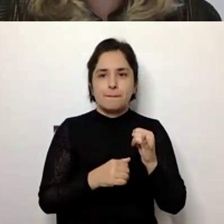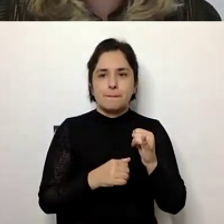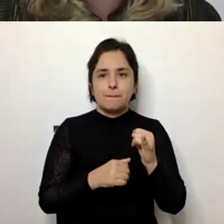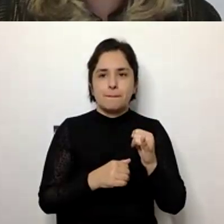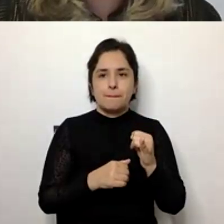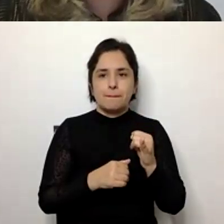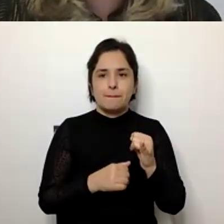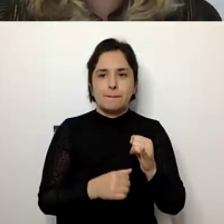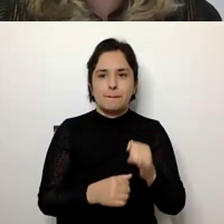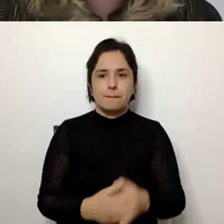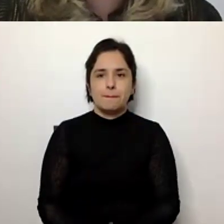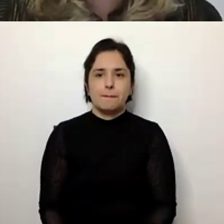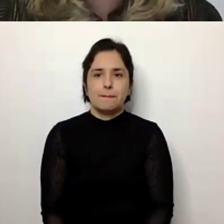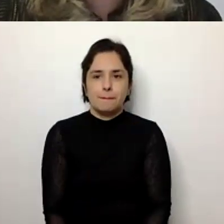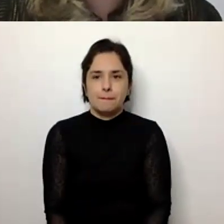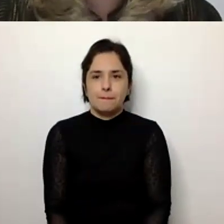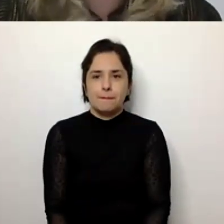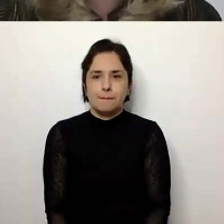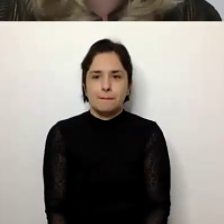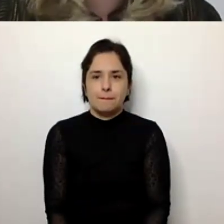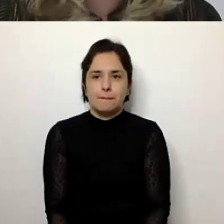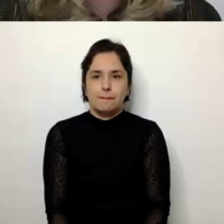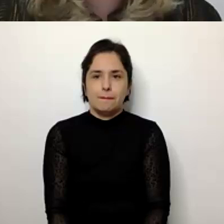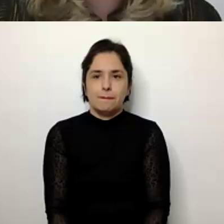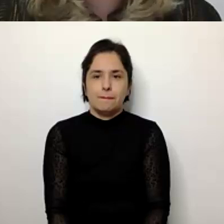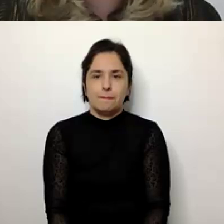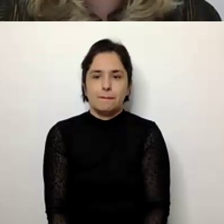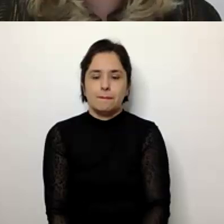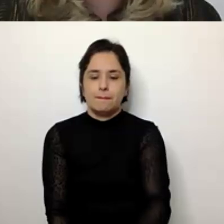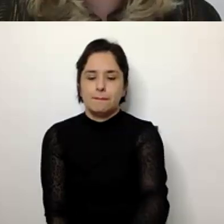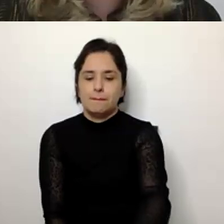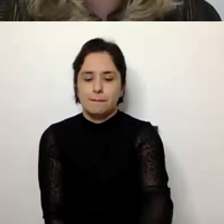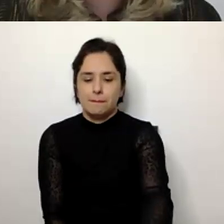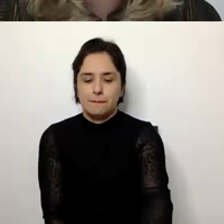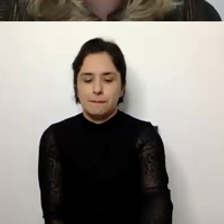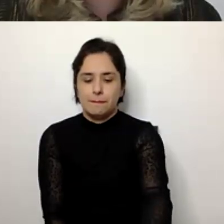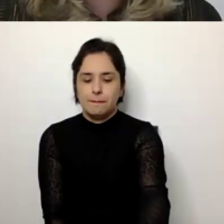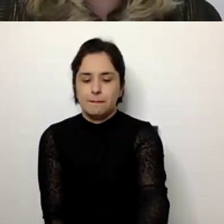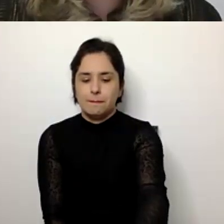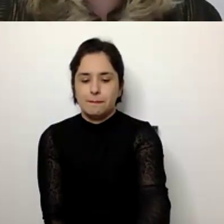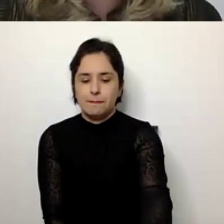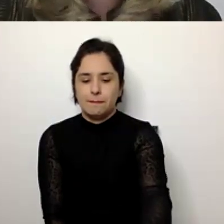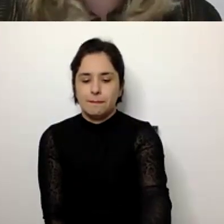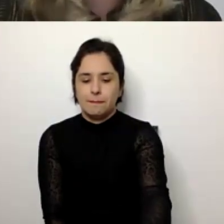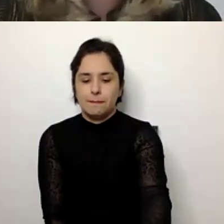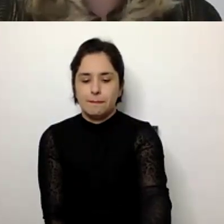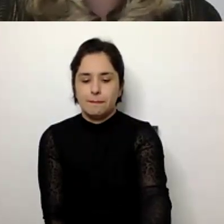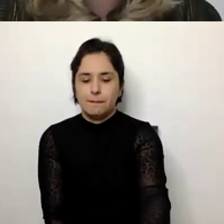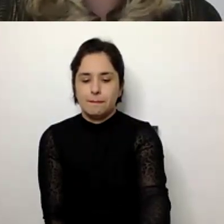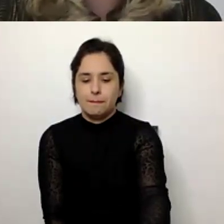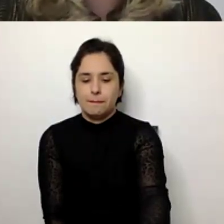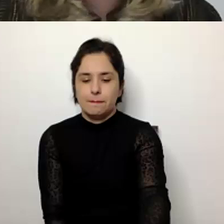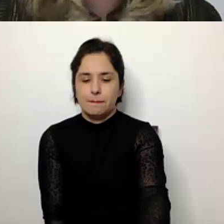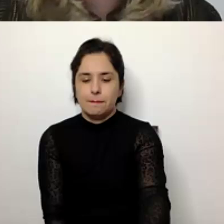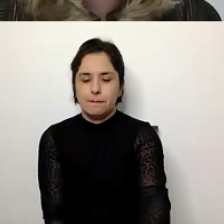Priscila, a gente tem ainda cinco minutos e para a gente conseguir deixar um tempo para fazer algumas